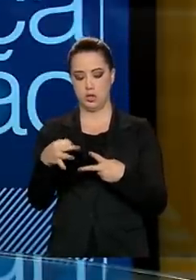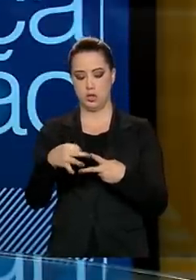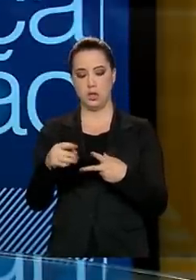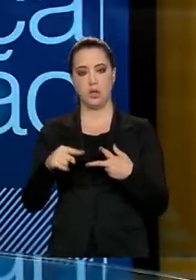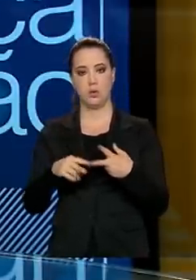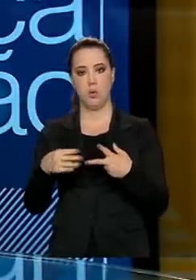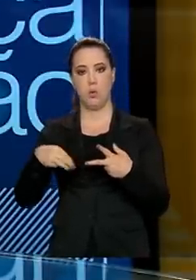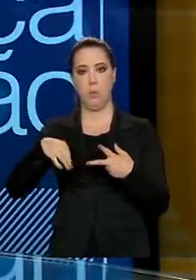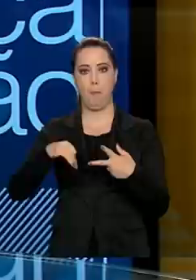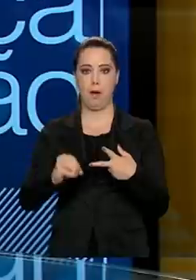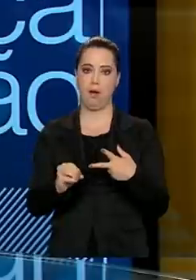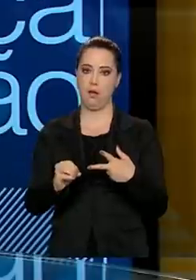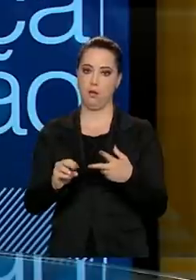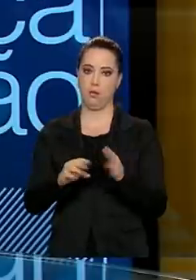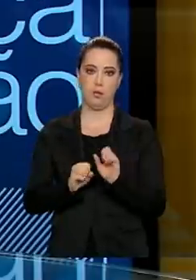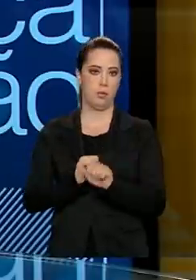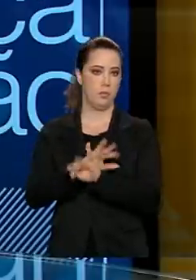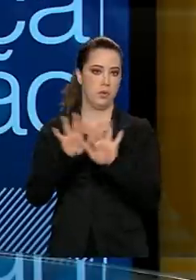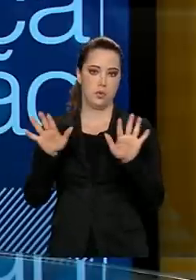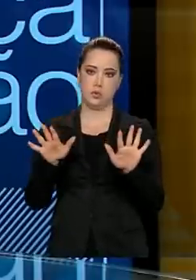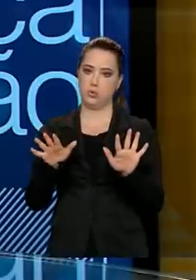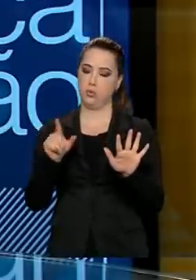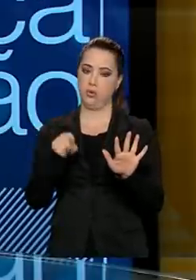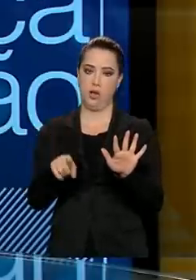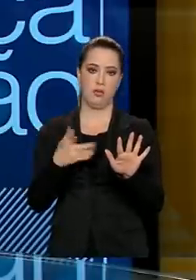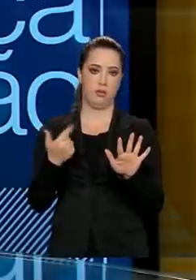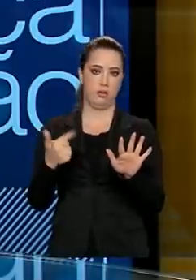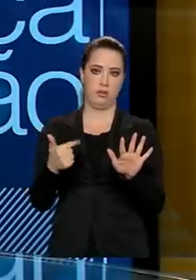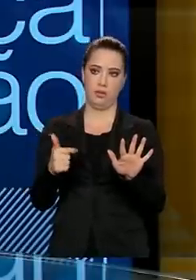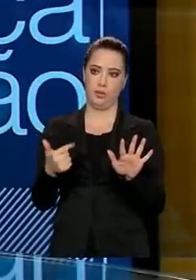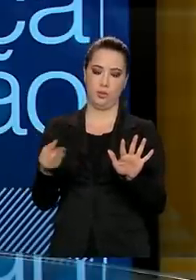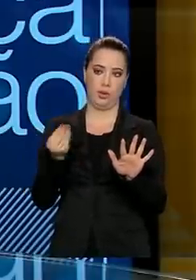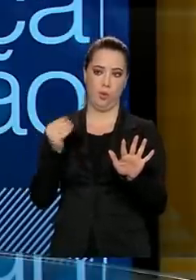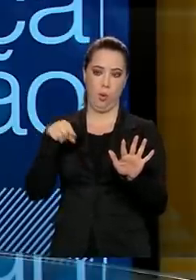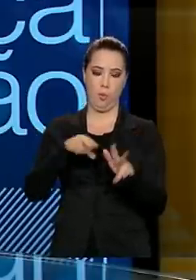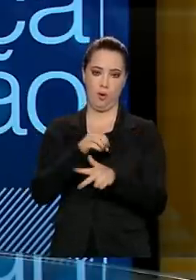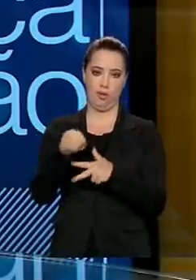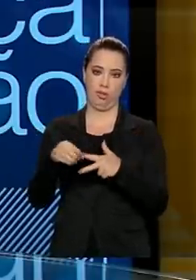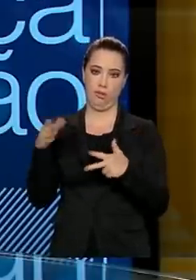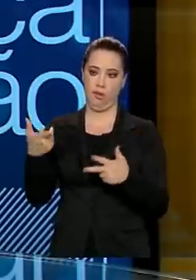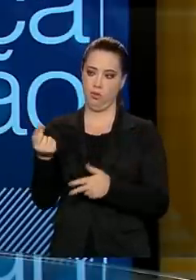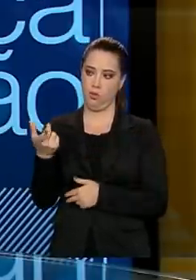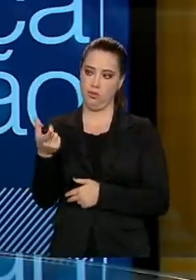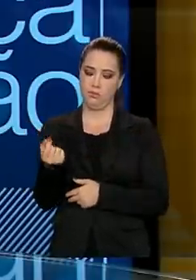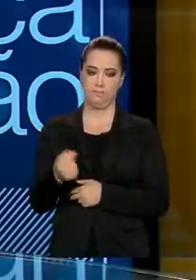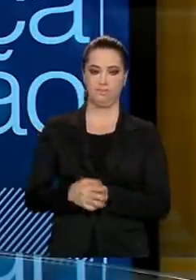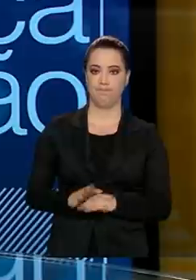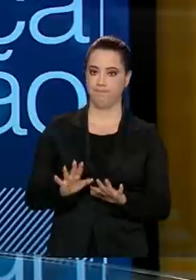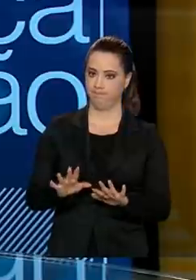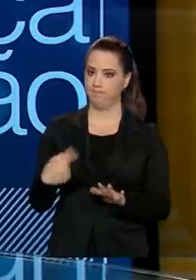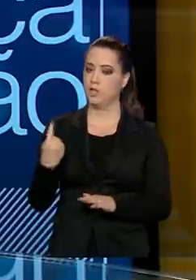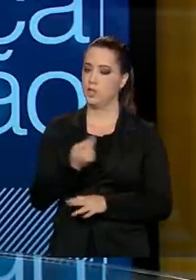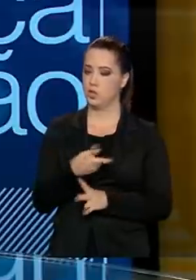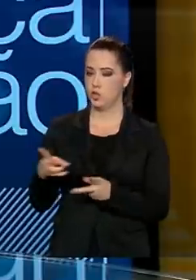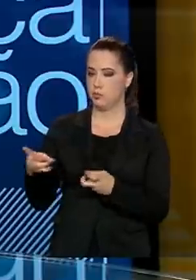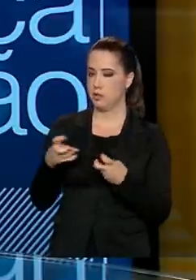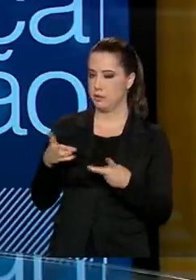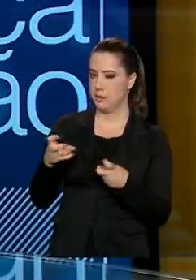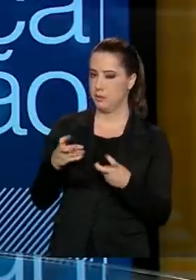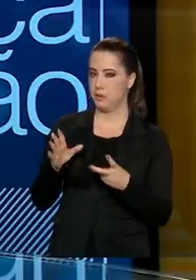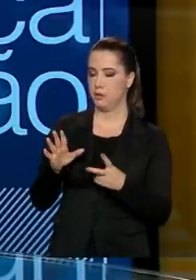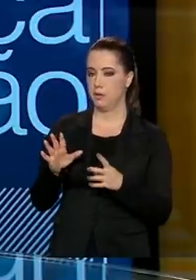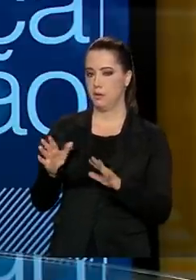claro que eles não queriam o Enem em 2020. E entre janeiro e maio, quando a gente verificou, a maioria dos votos estava